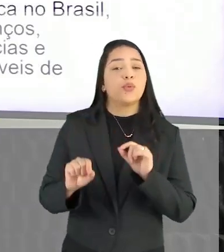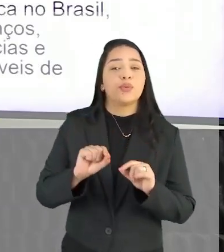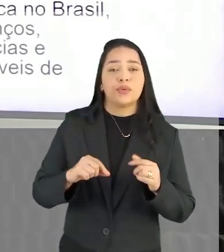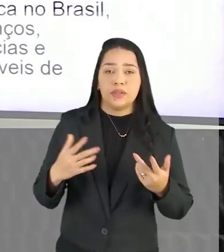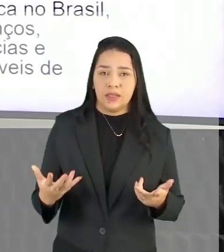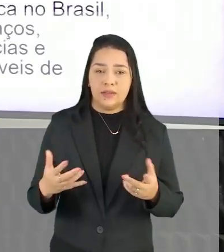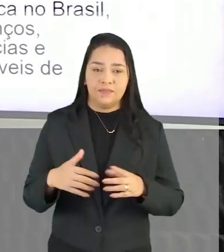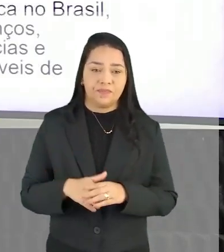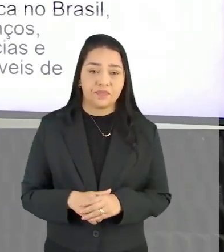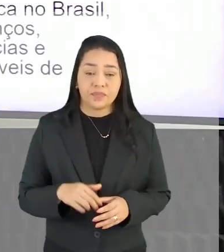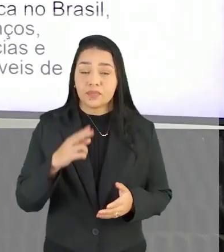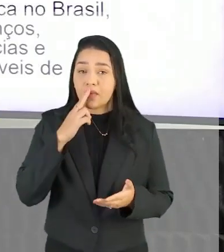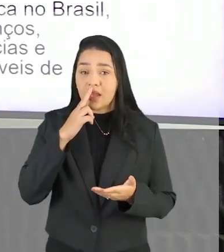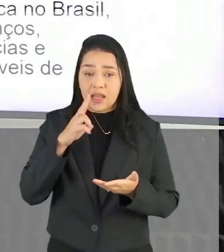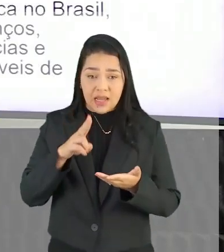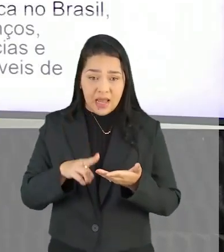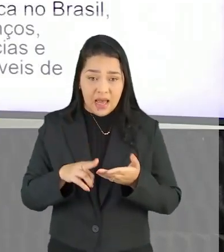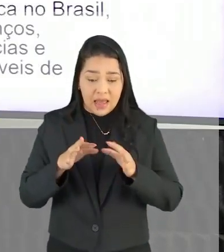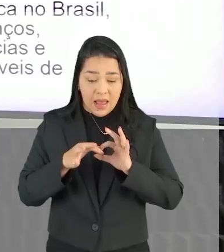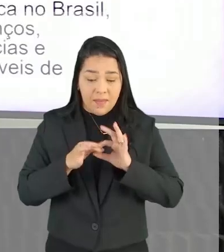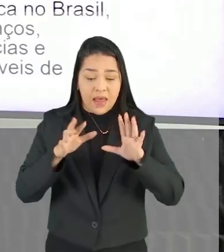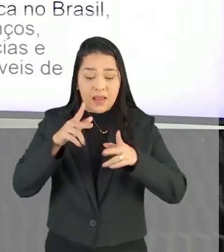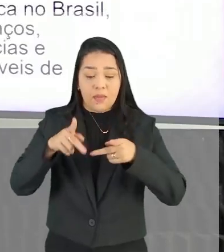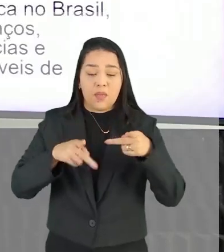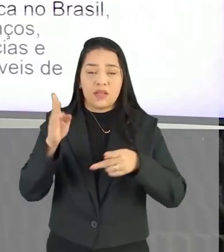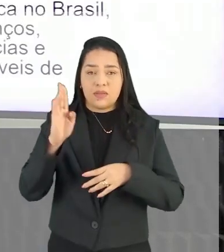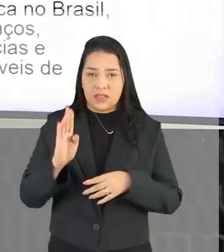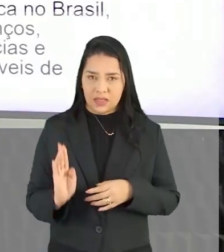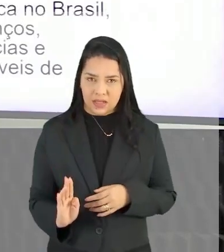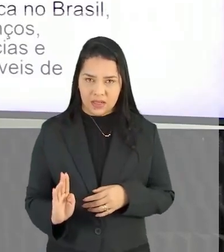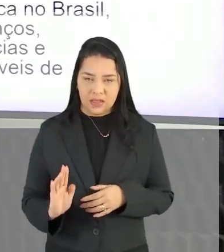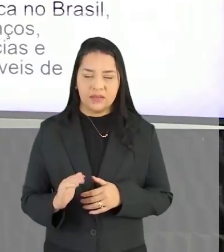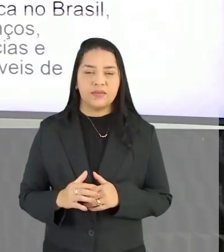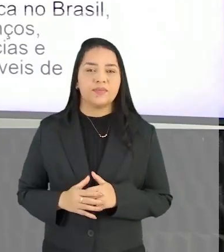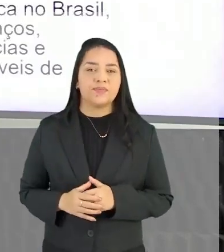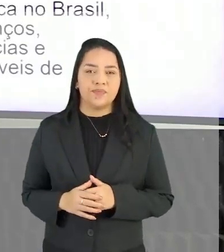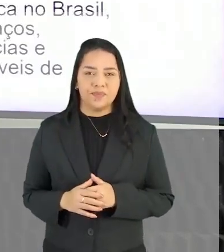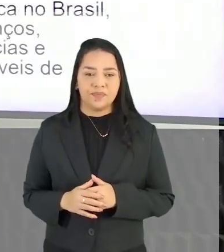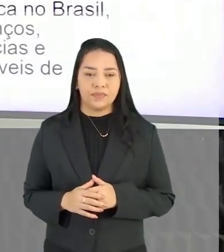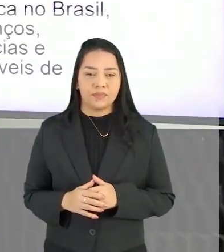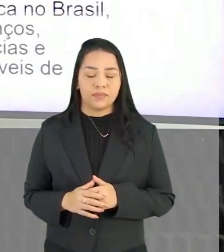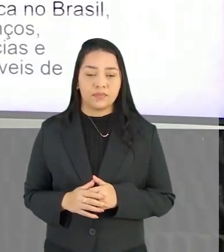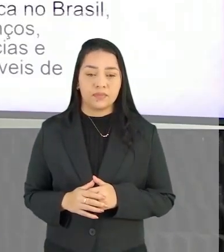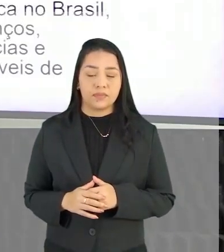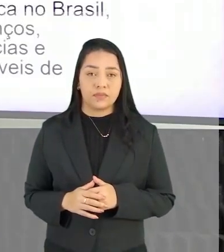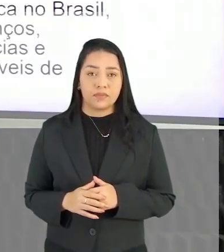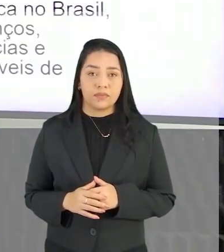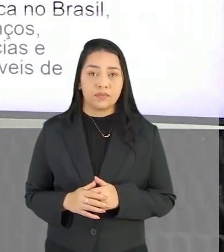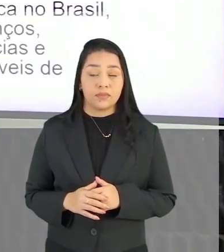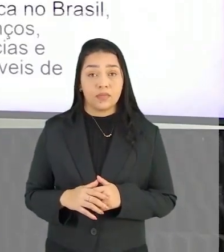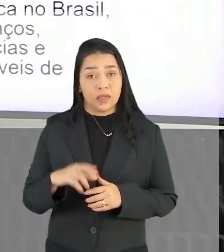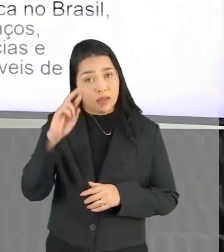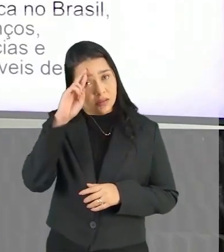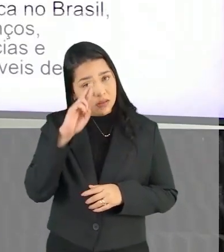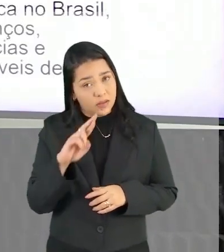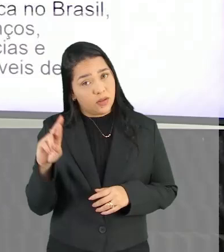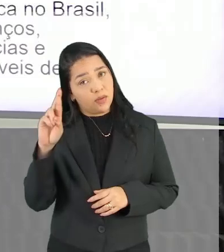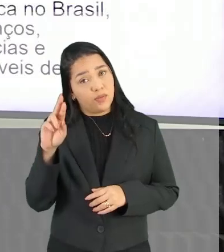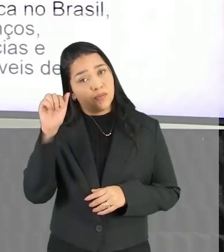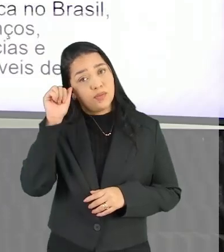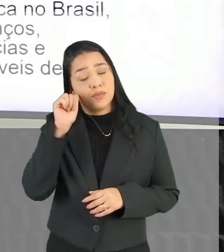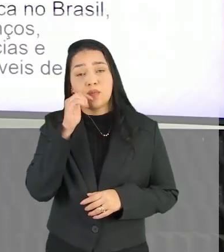Carta aberta Carta população brasileira Prezados cidadãos E